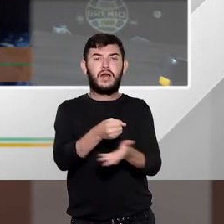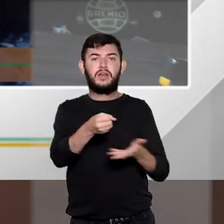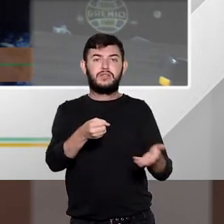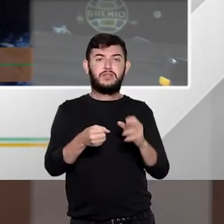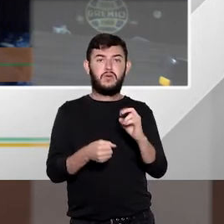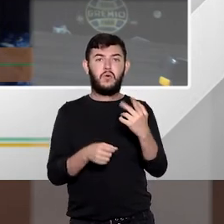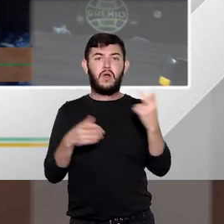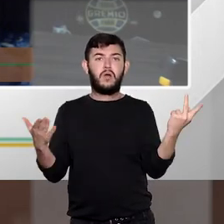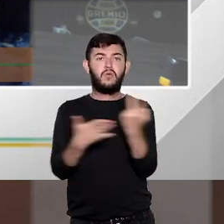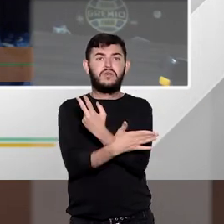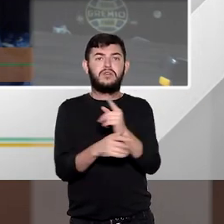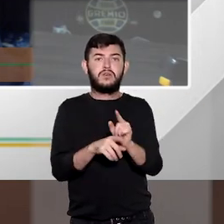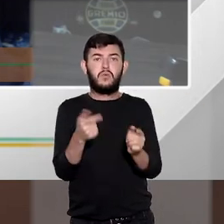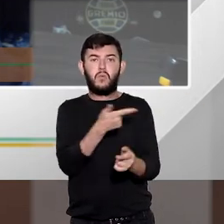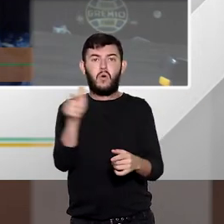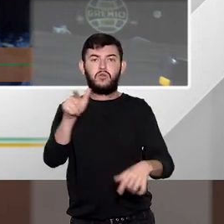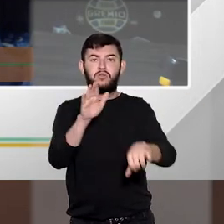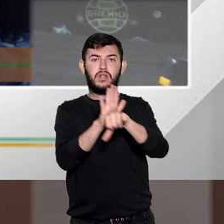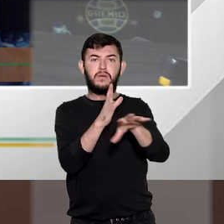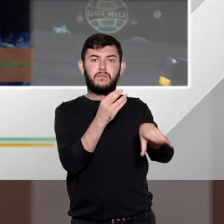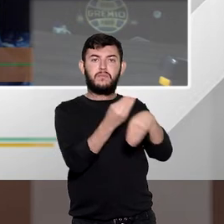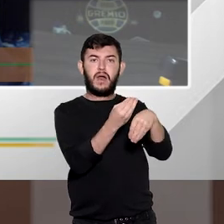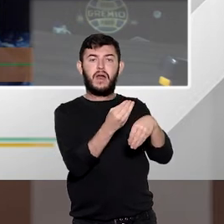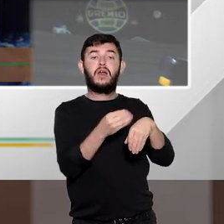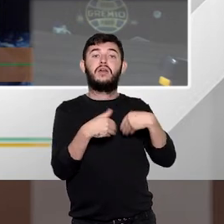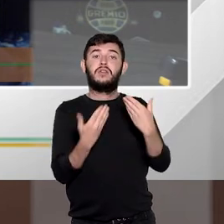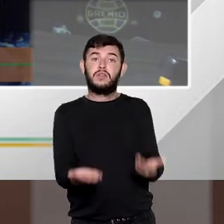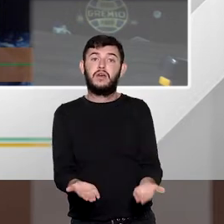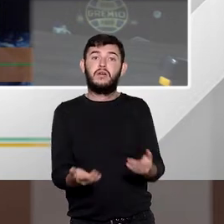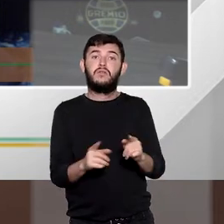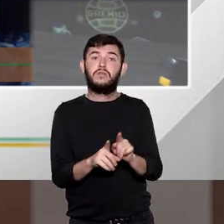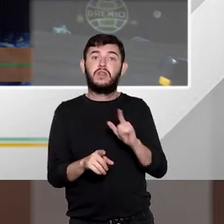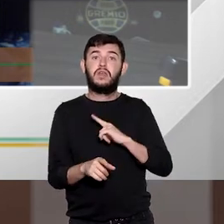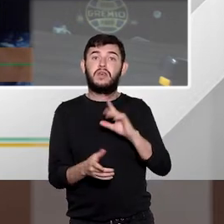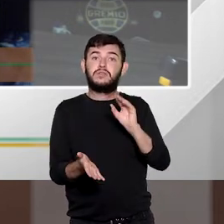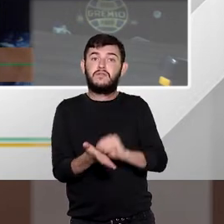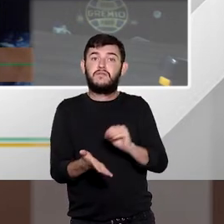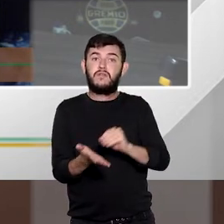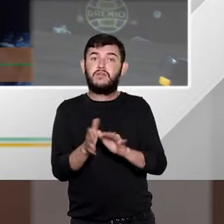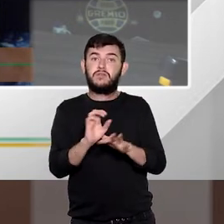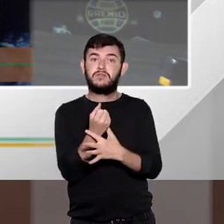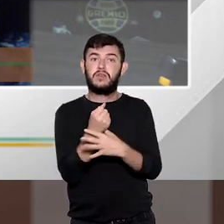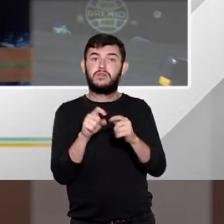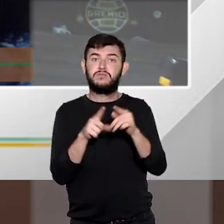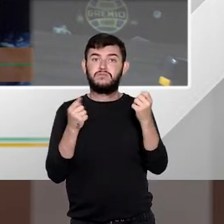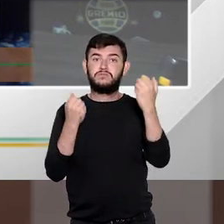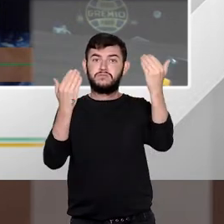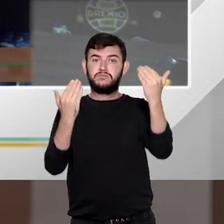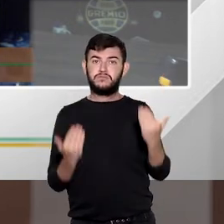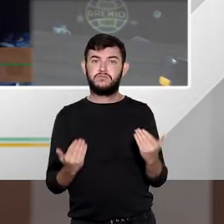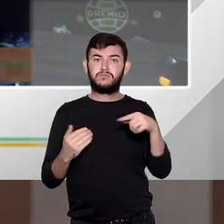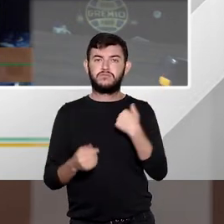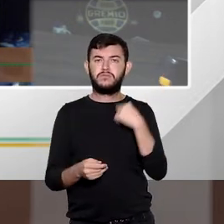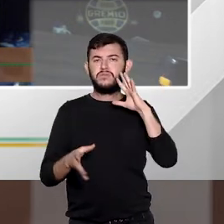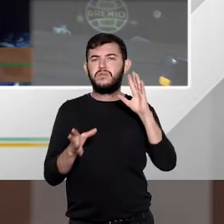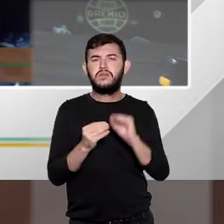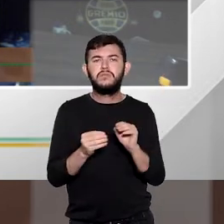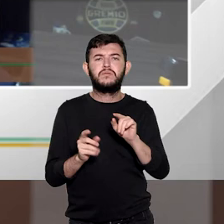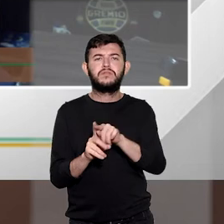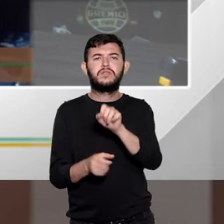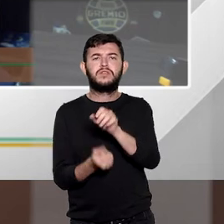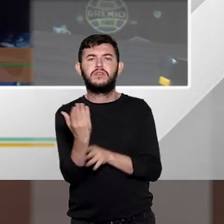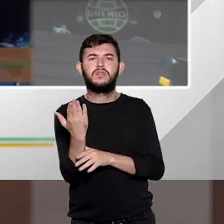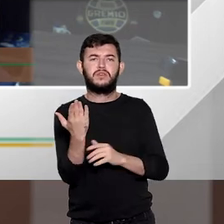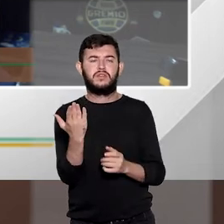eventual agravante é que gera essa insegurança e que pode gerar e gera, evidentemente, um grau